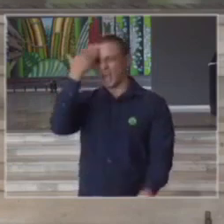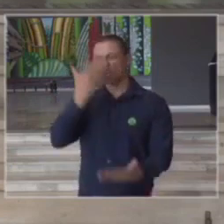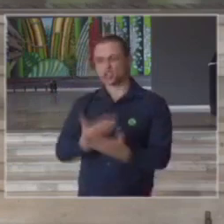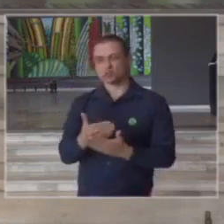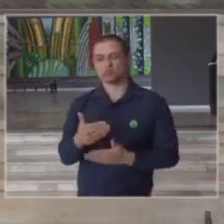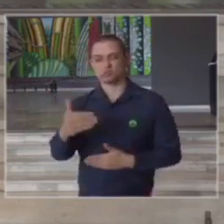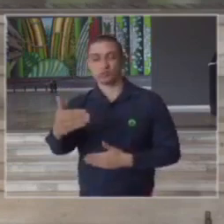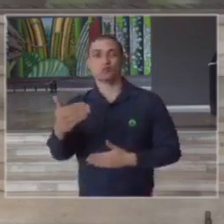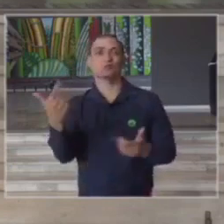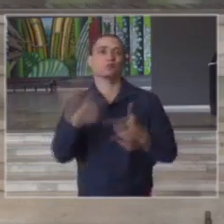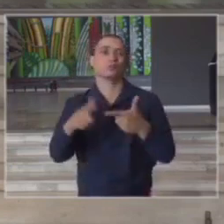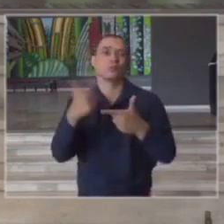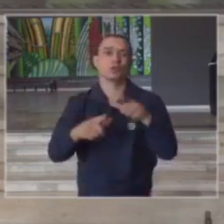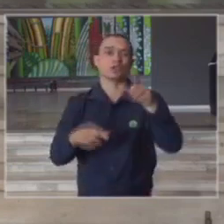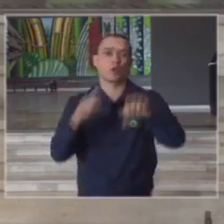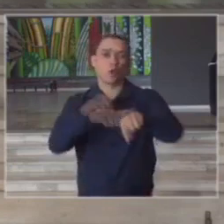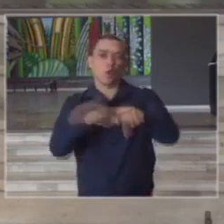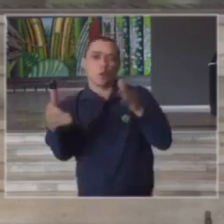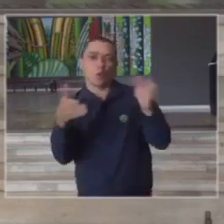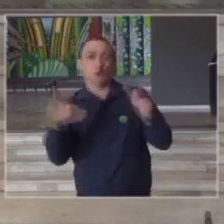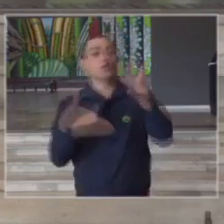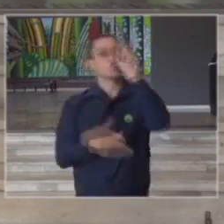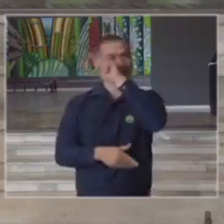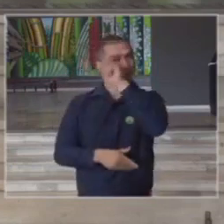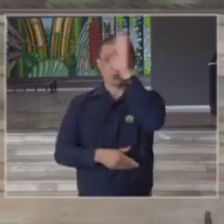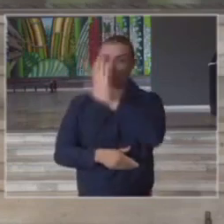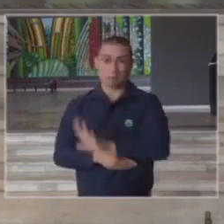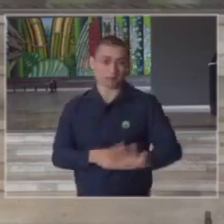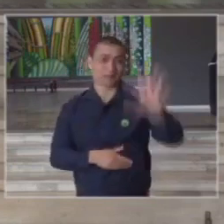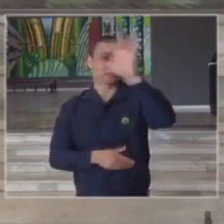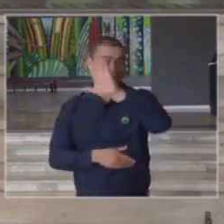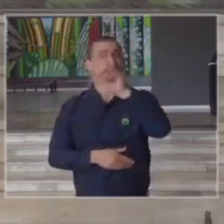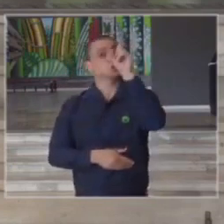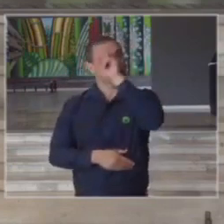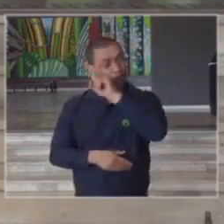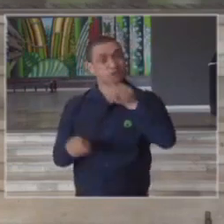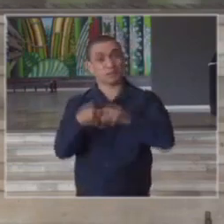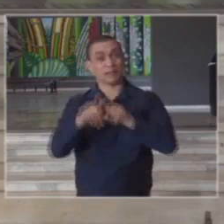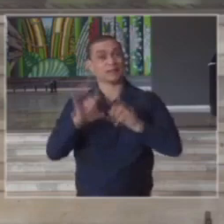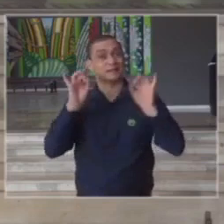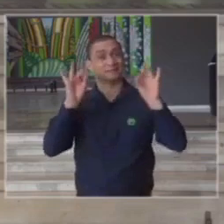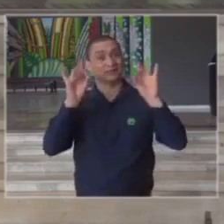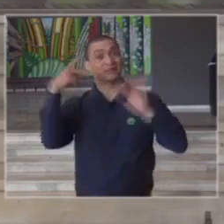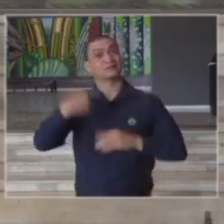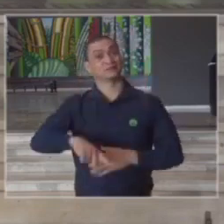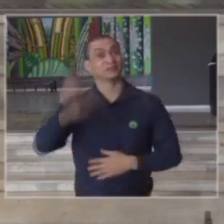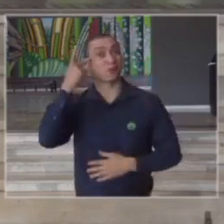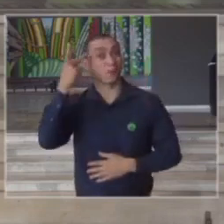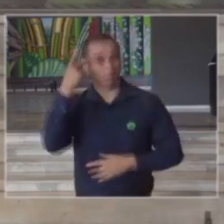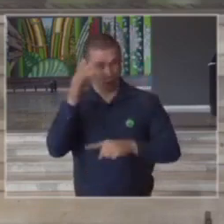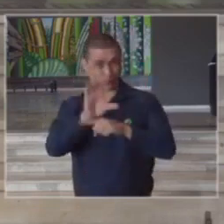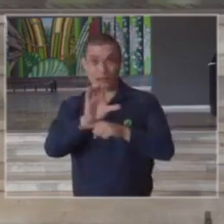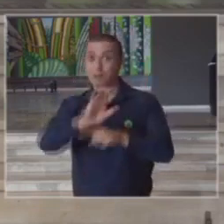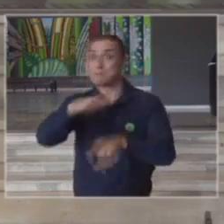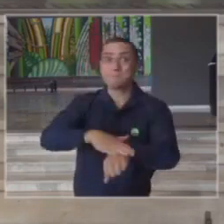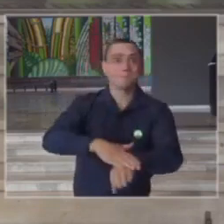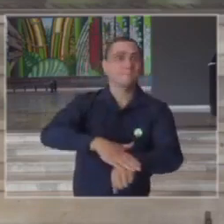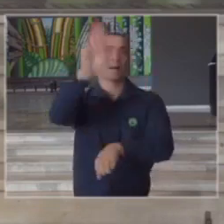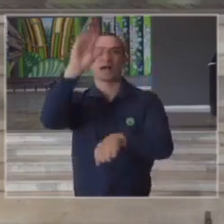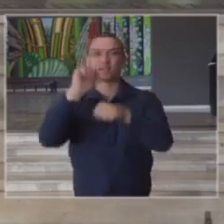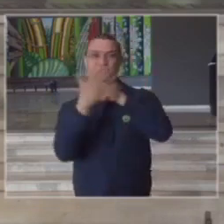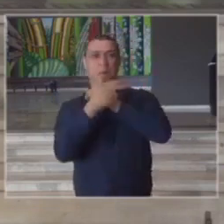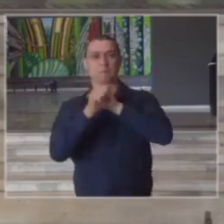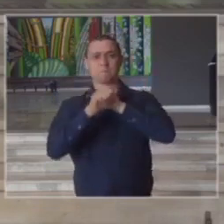momento tão difícil como esse do nosso país e particularmente aqui do estado de São Paulo que é o epicentro